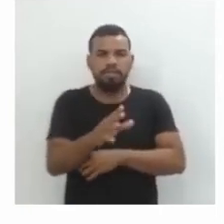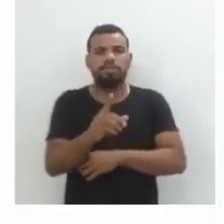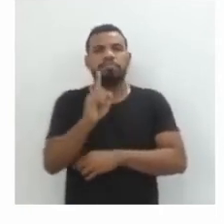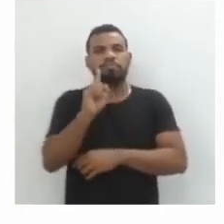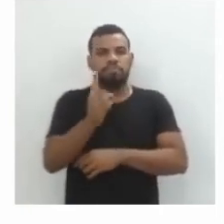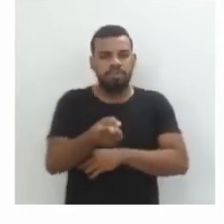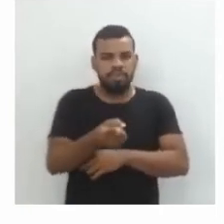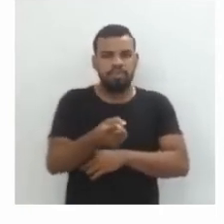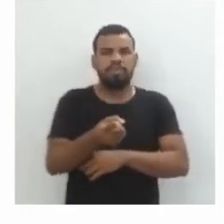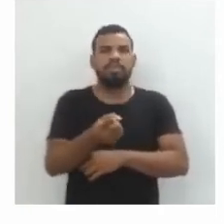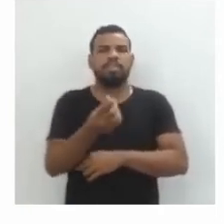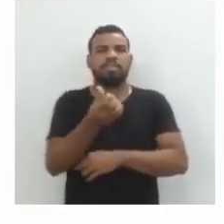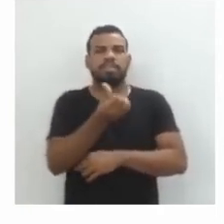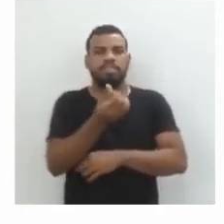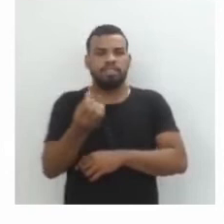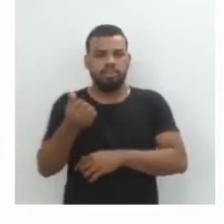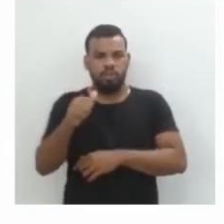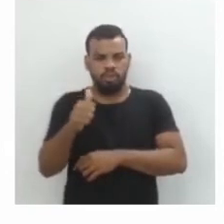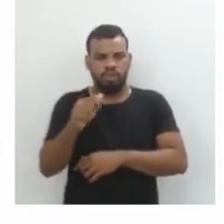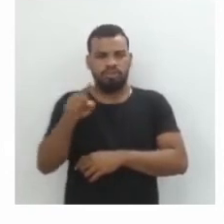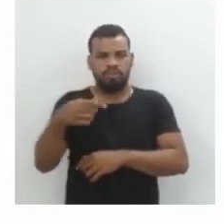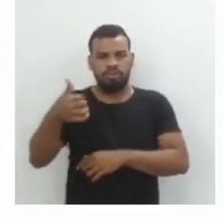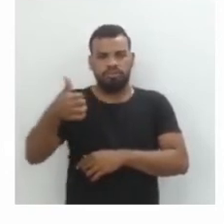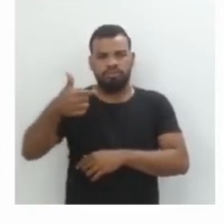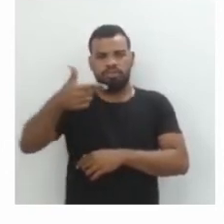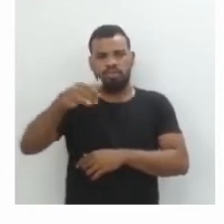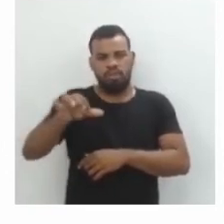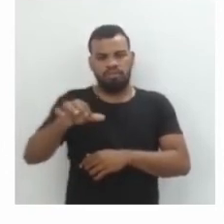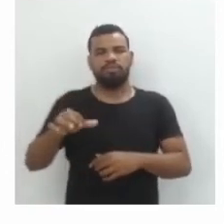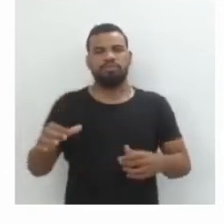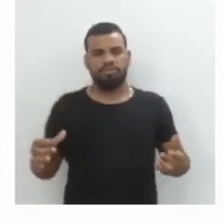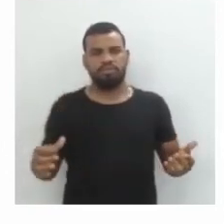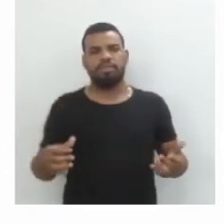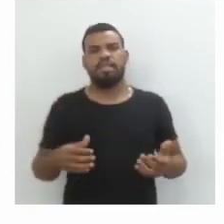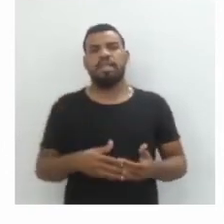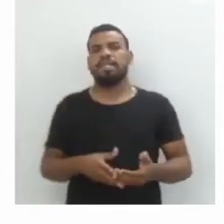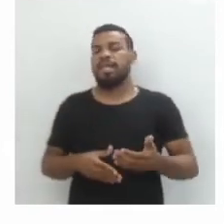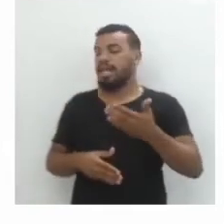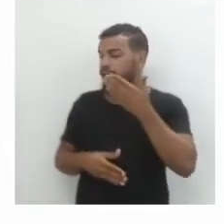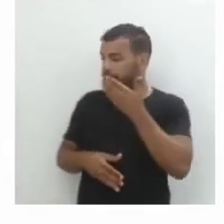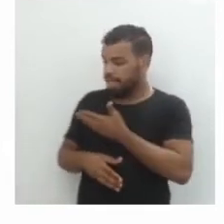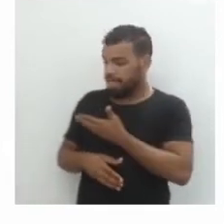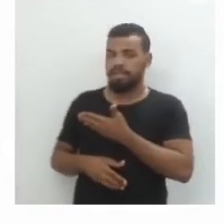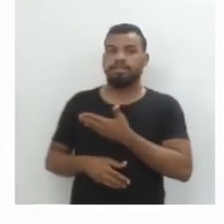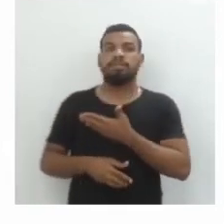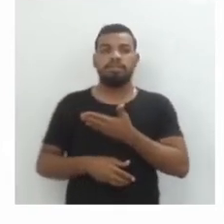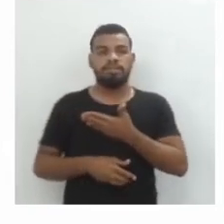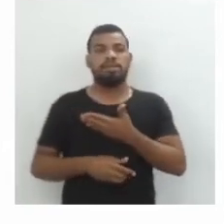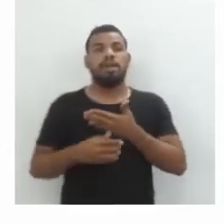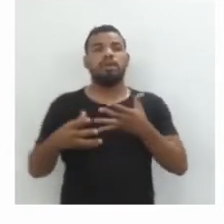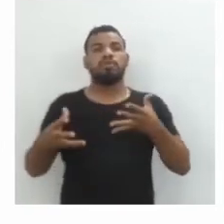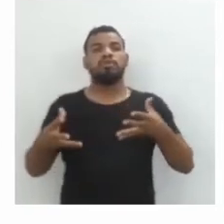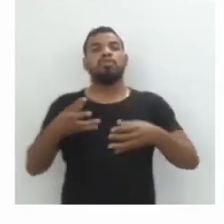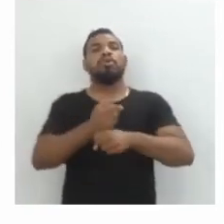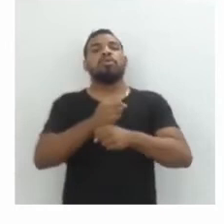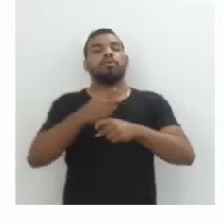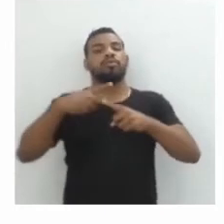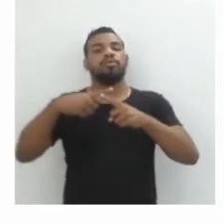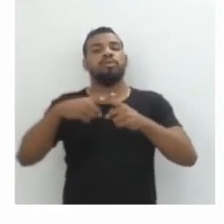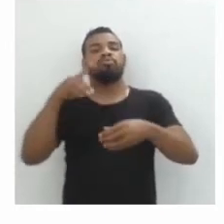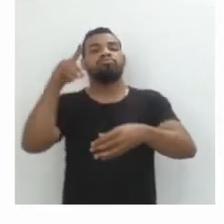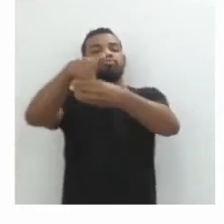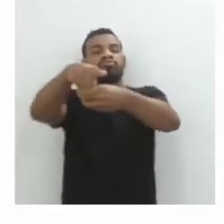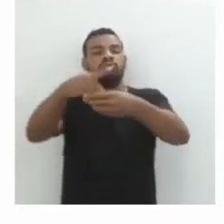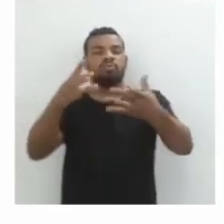R$.611,29. Esse vai ser o montante de aplicação que Pedro